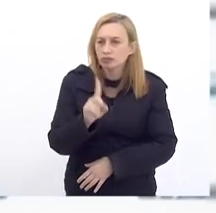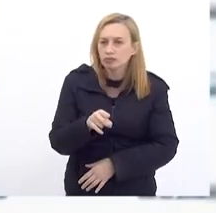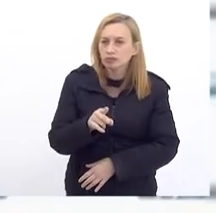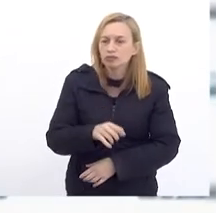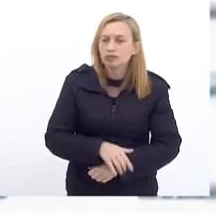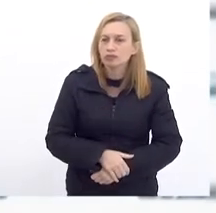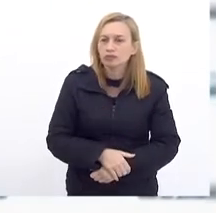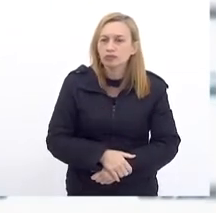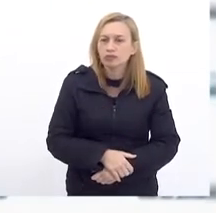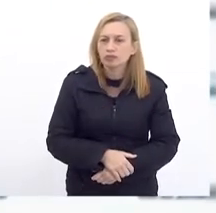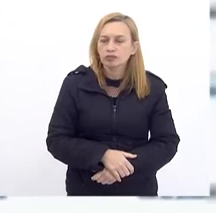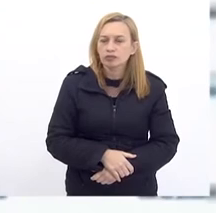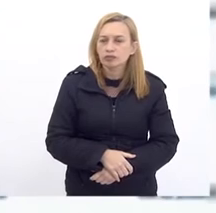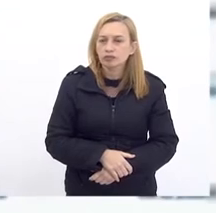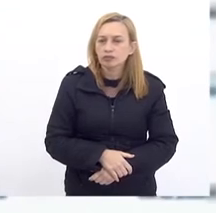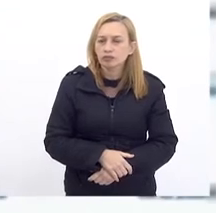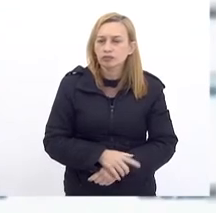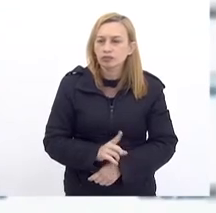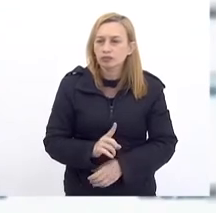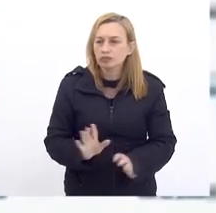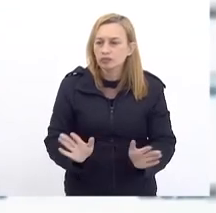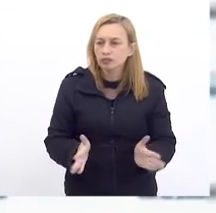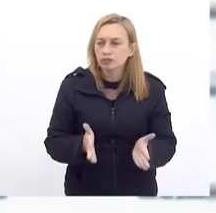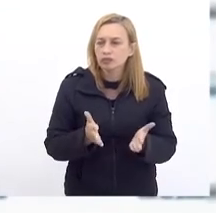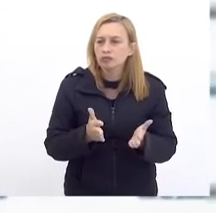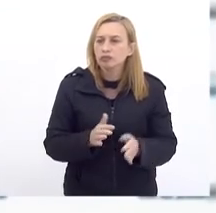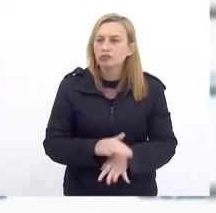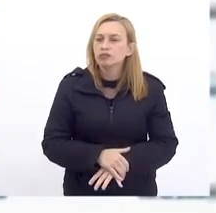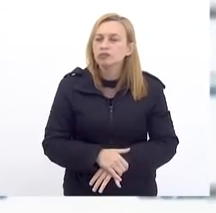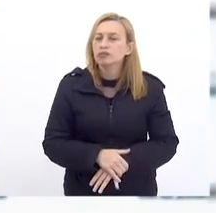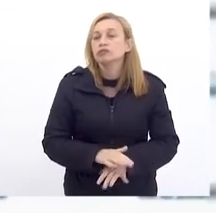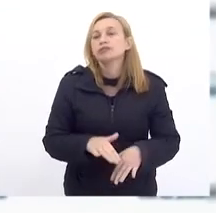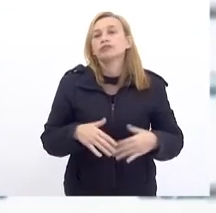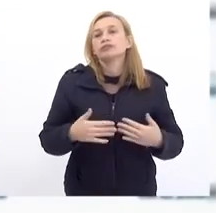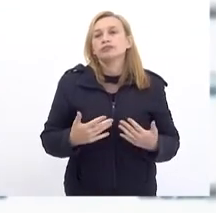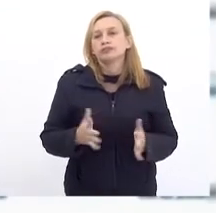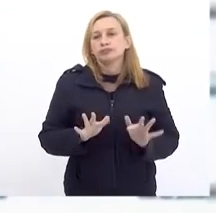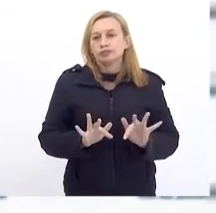Ela não É dotada De incentivo Enfim